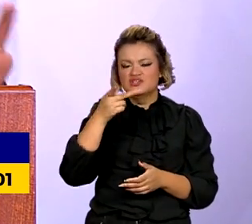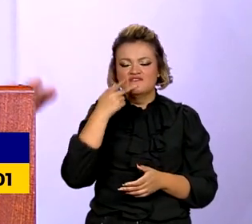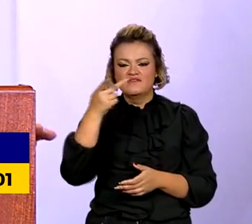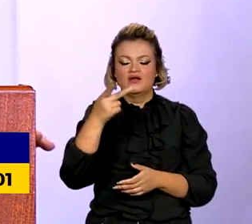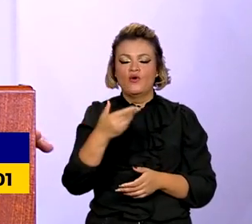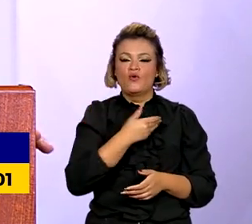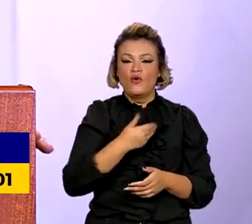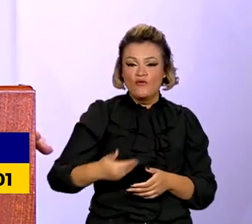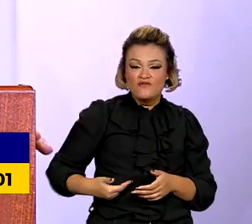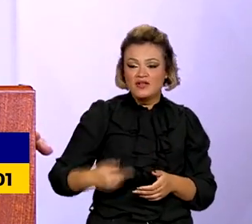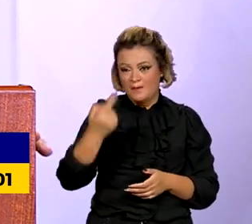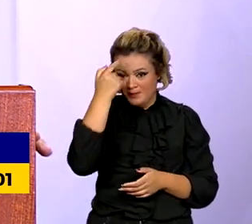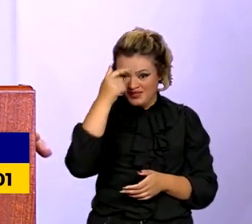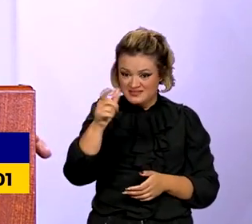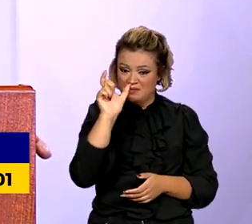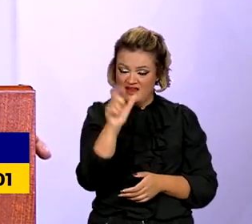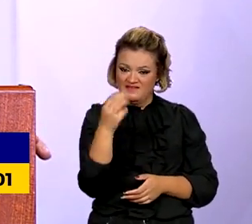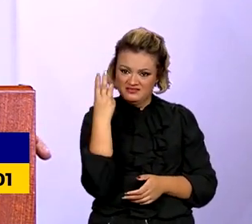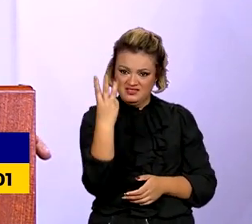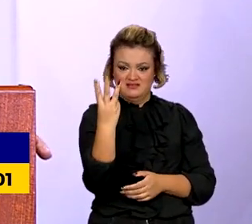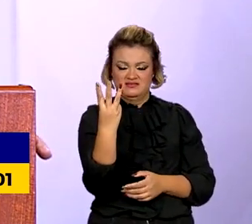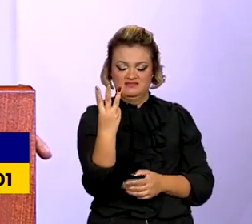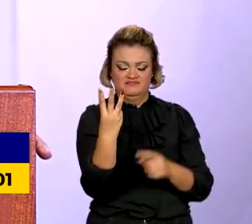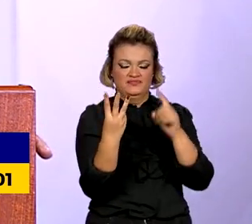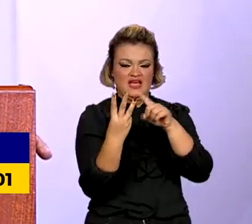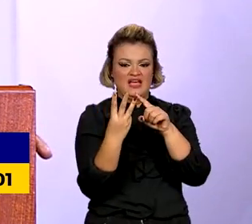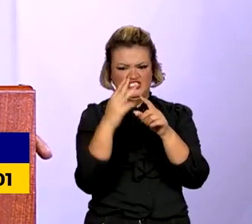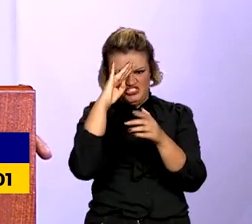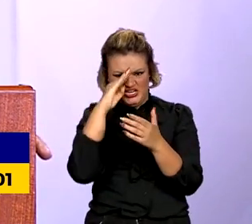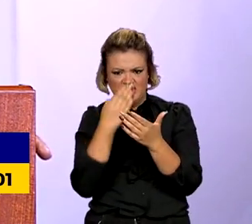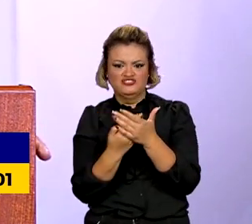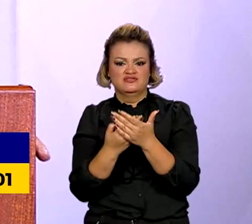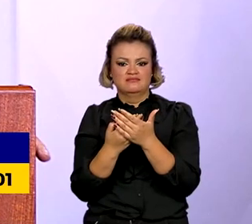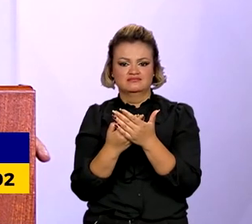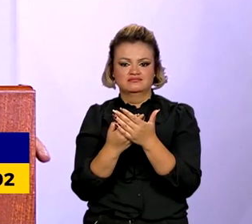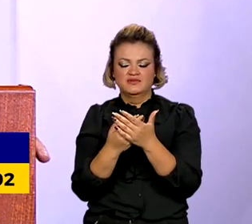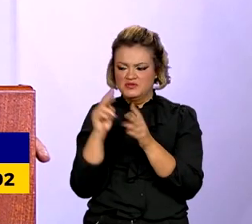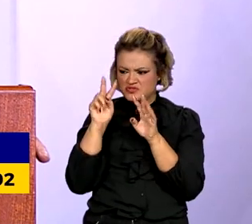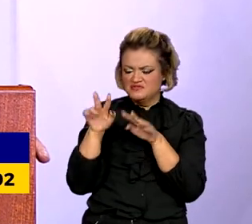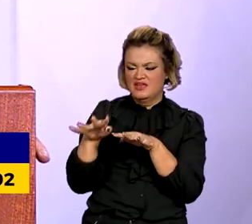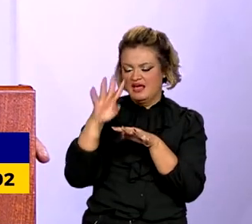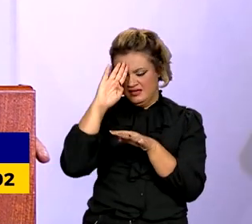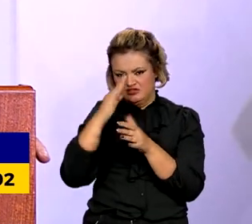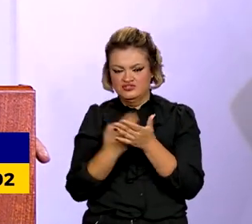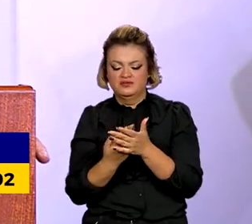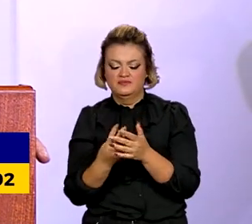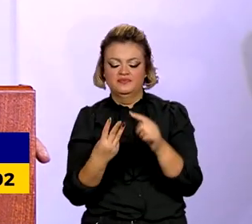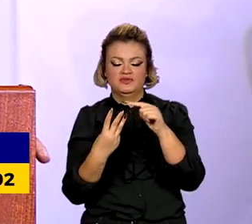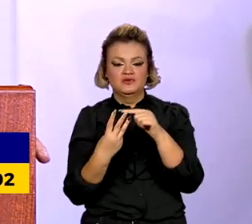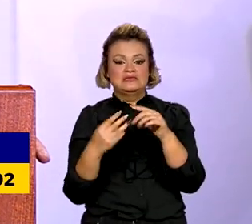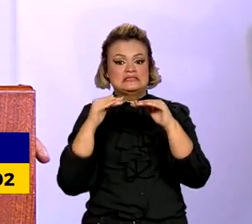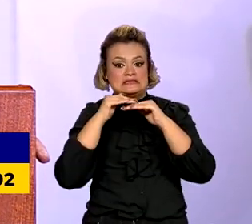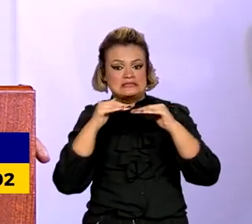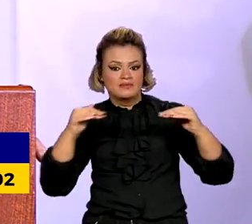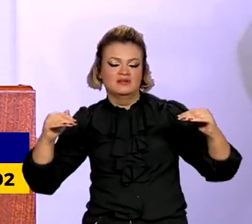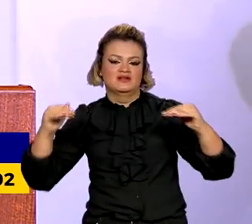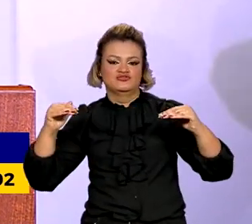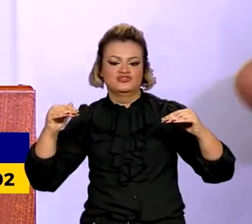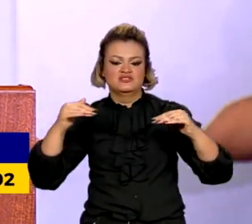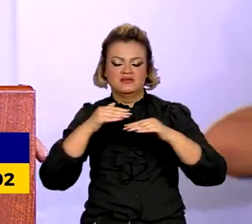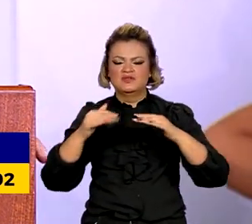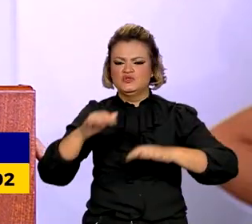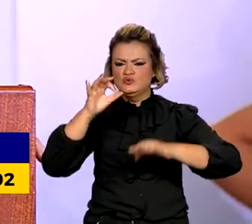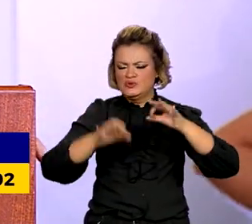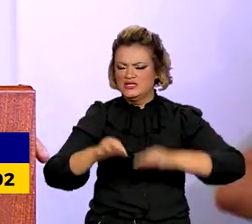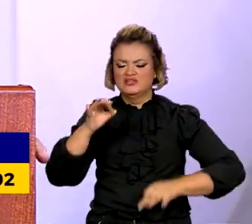palavras mágicas. Primeiro, credibilidade de quem governa. Segundo, estabilidade política, estabilidade